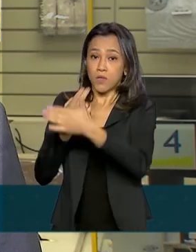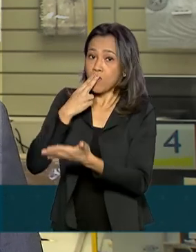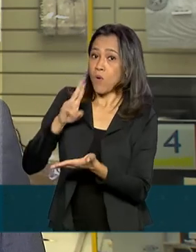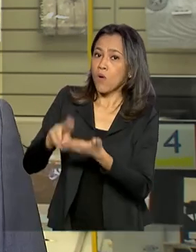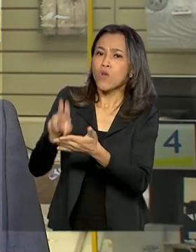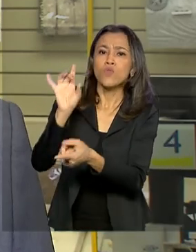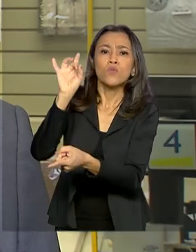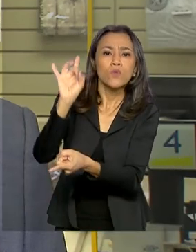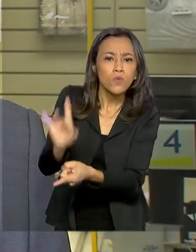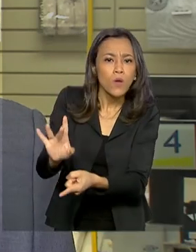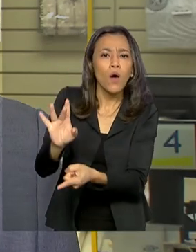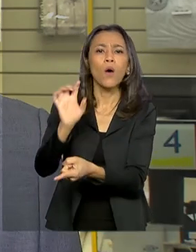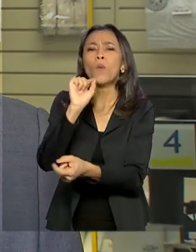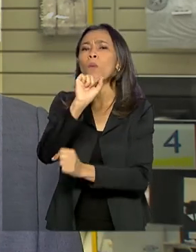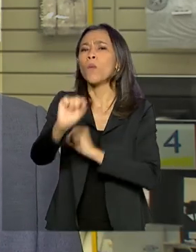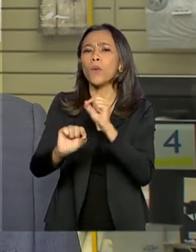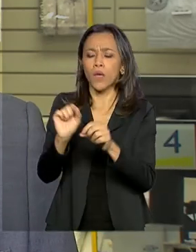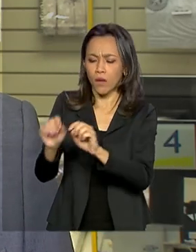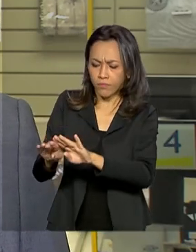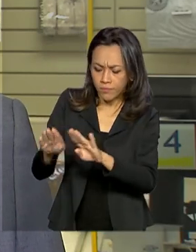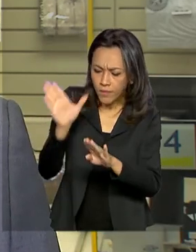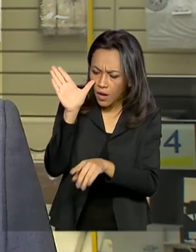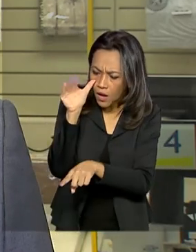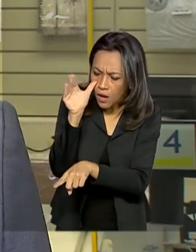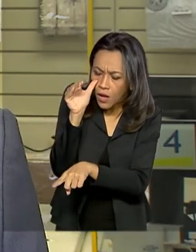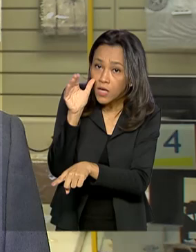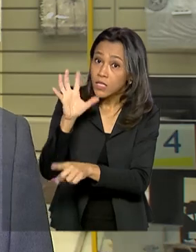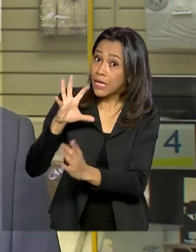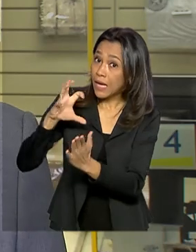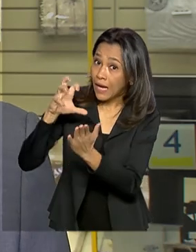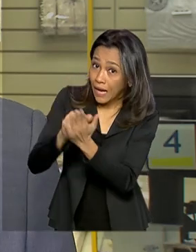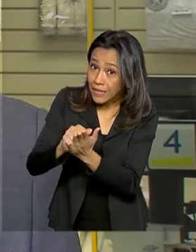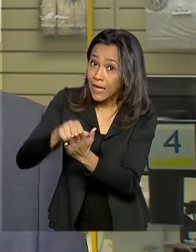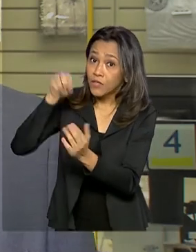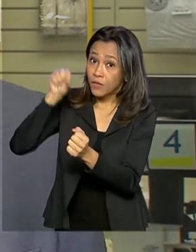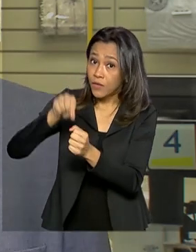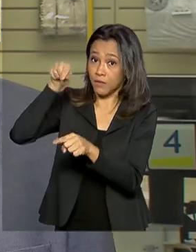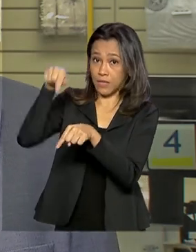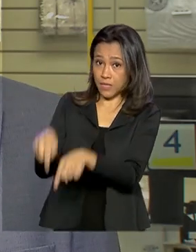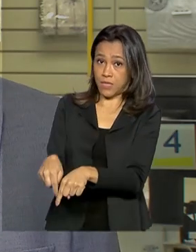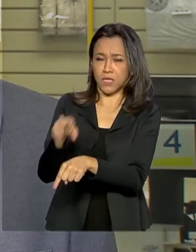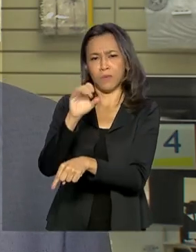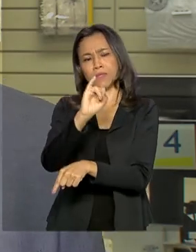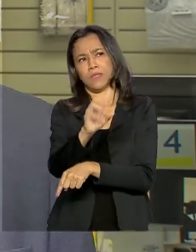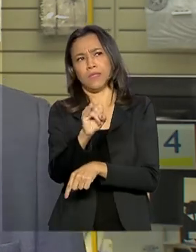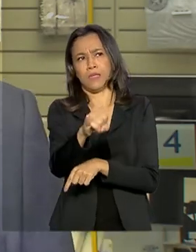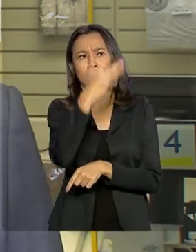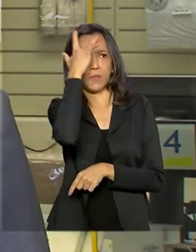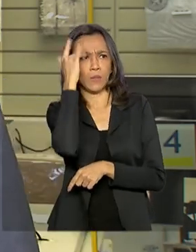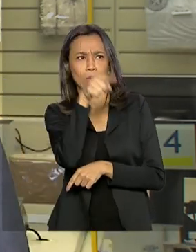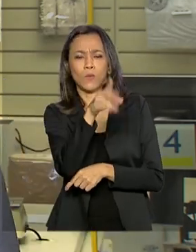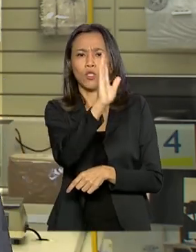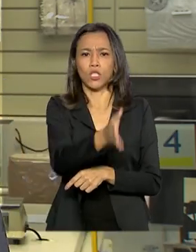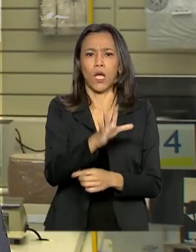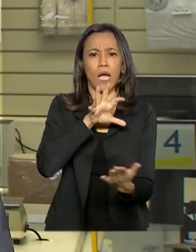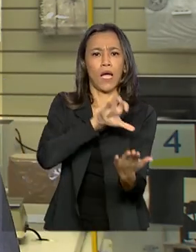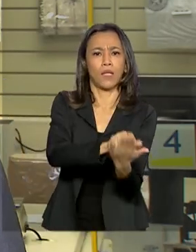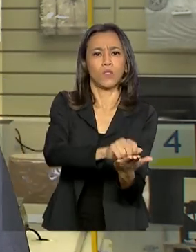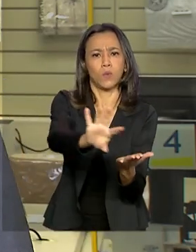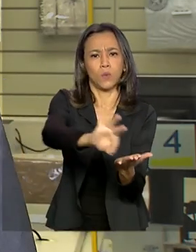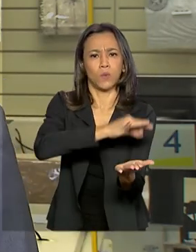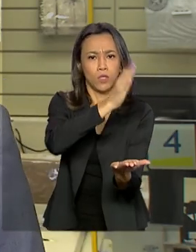irão emitir a consulta para os cadastros feitos nas agências dos correios. Então, se o cidadão fez o cadastro